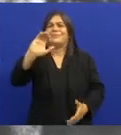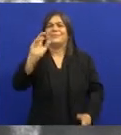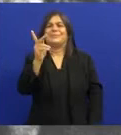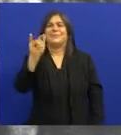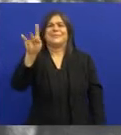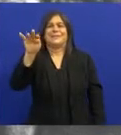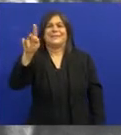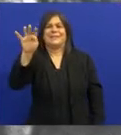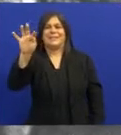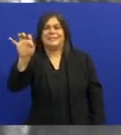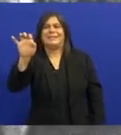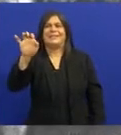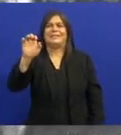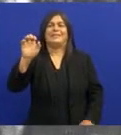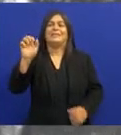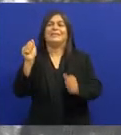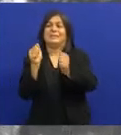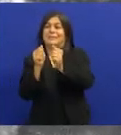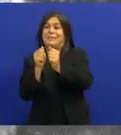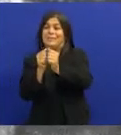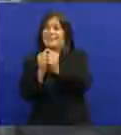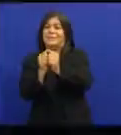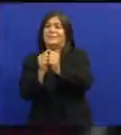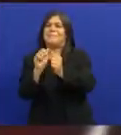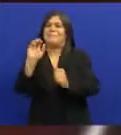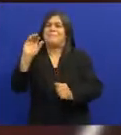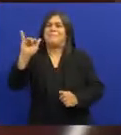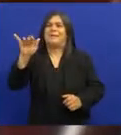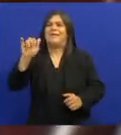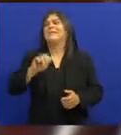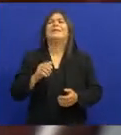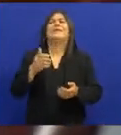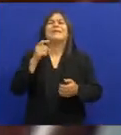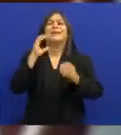Estou Aí a nova geração Descobriu